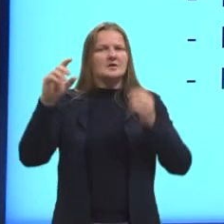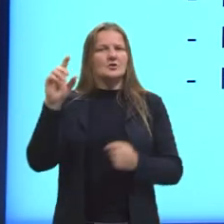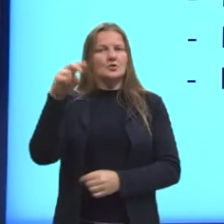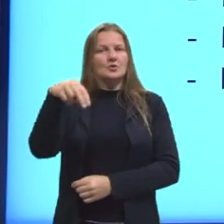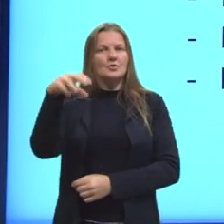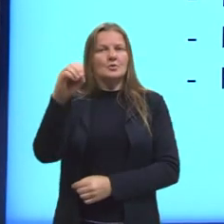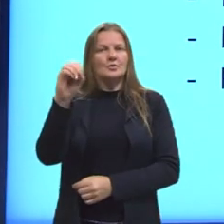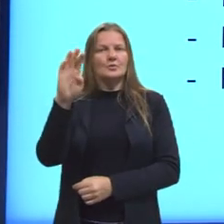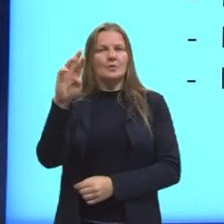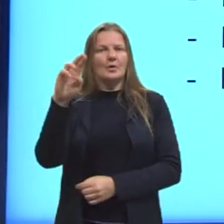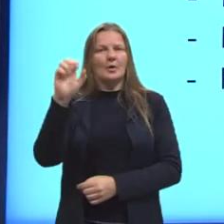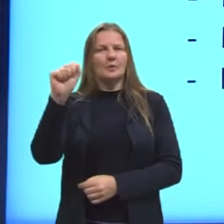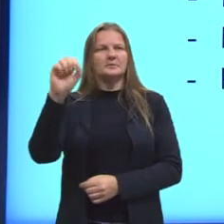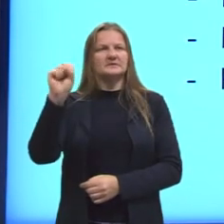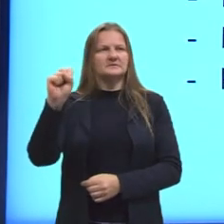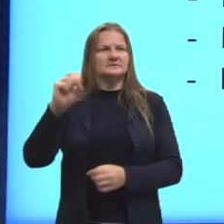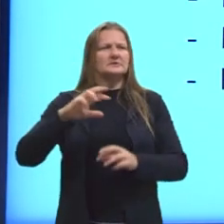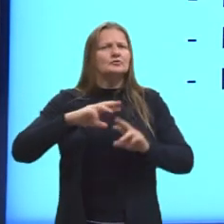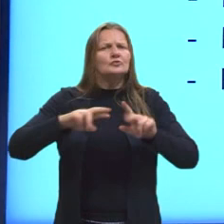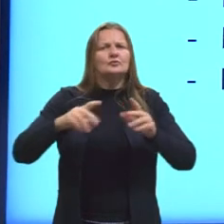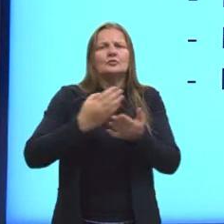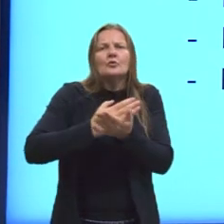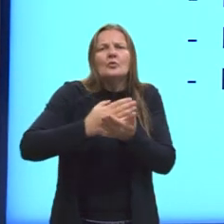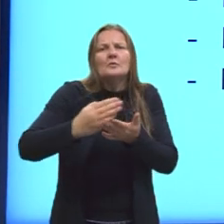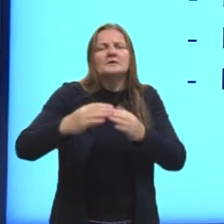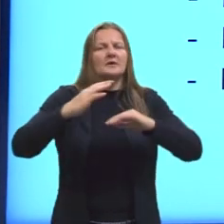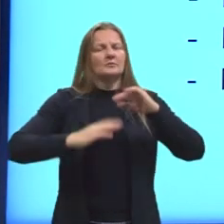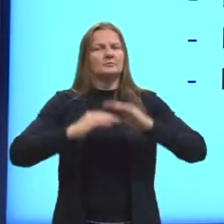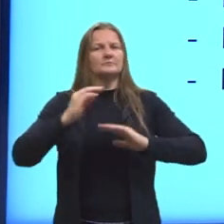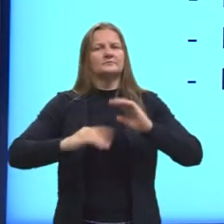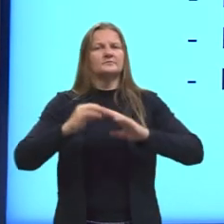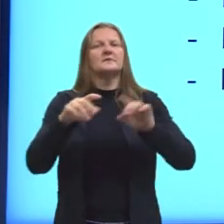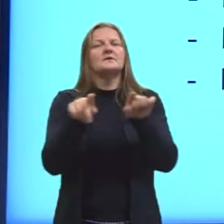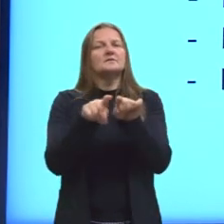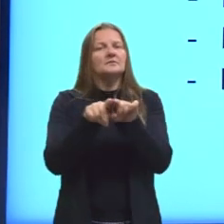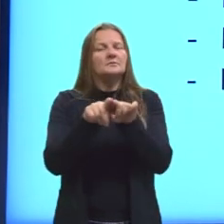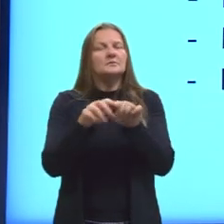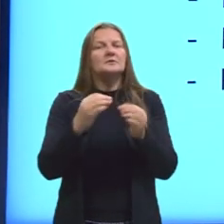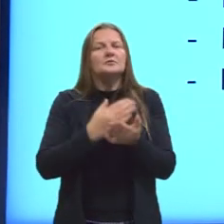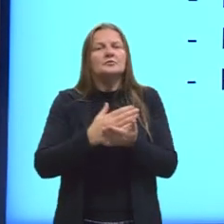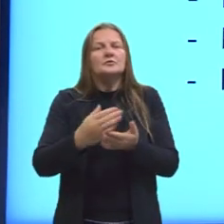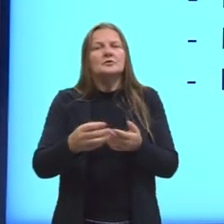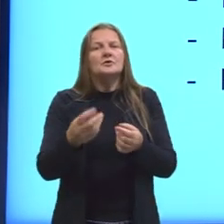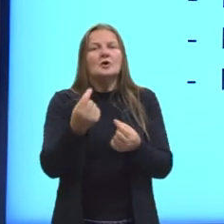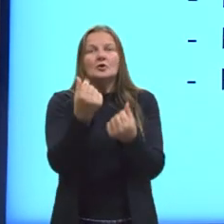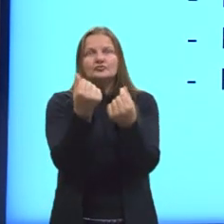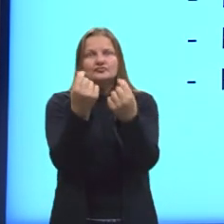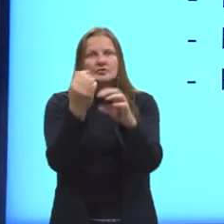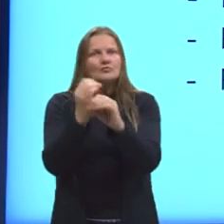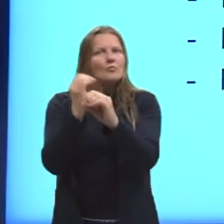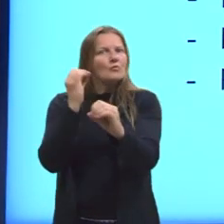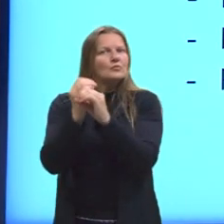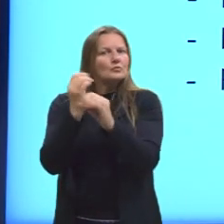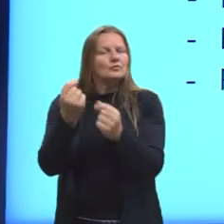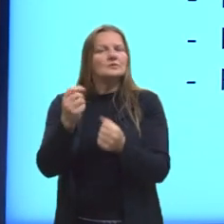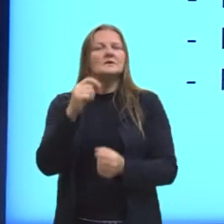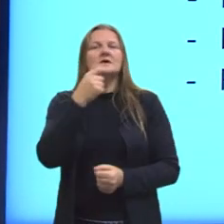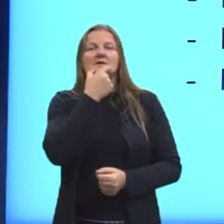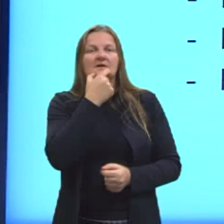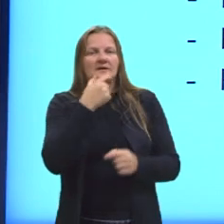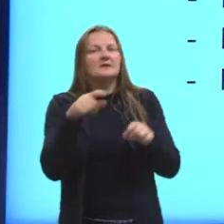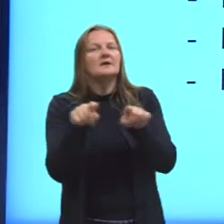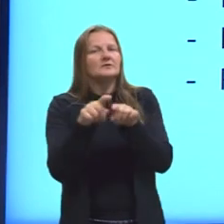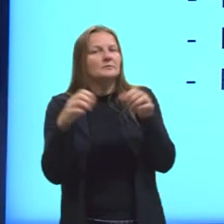a burguesia, foram os que iniciaram essa prática e também foi quem lucrou mais com isso, junto com a Inglaterra depois.